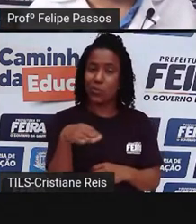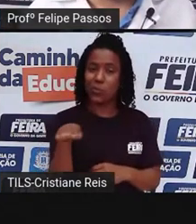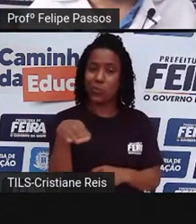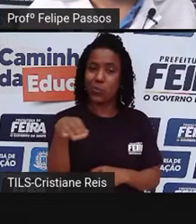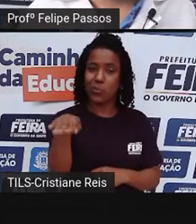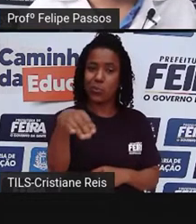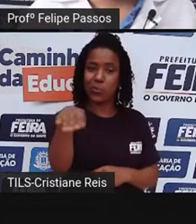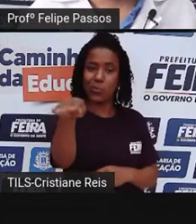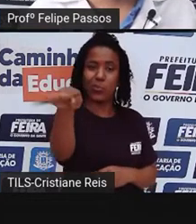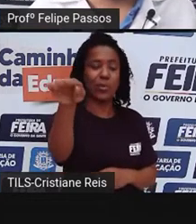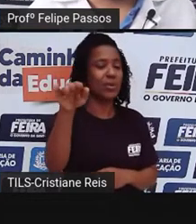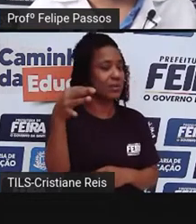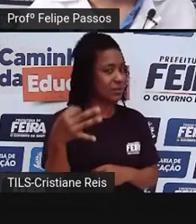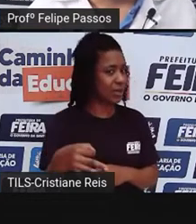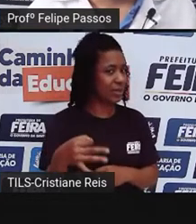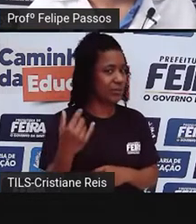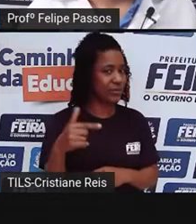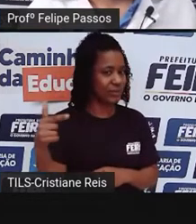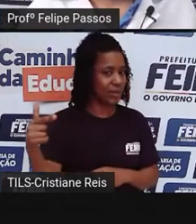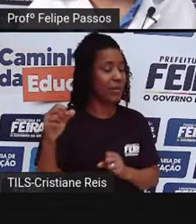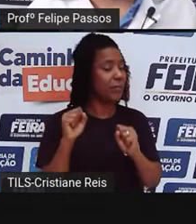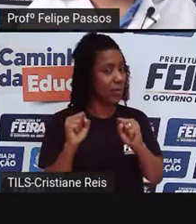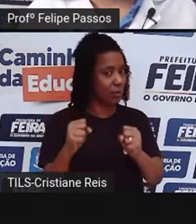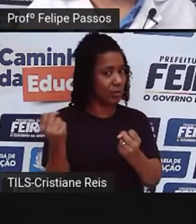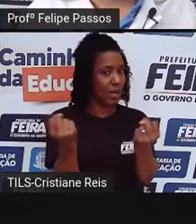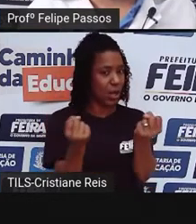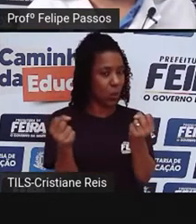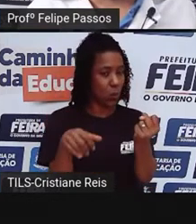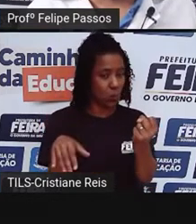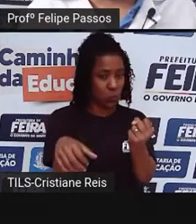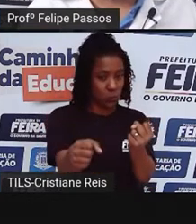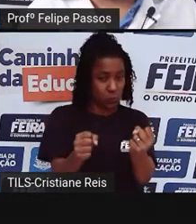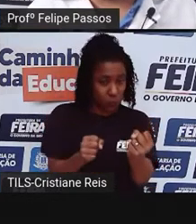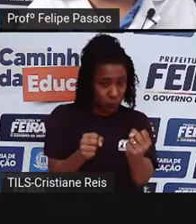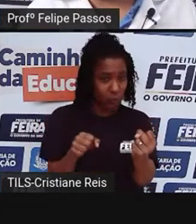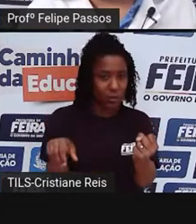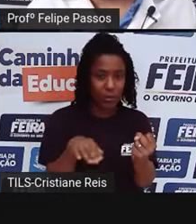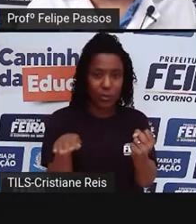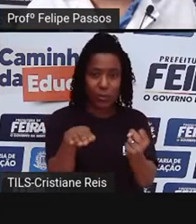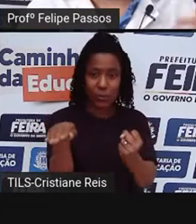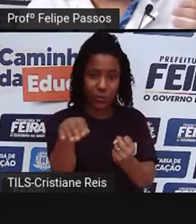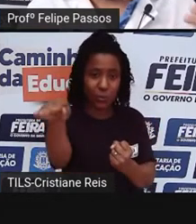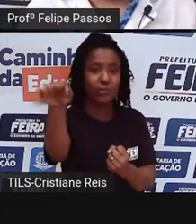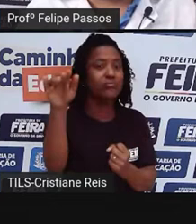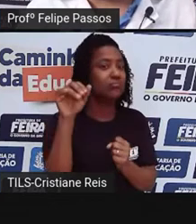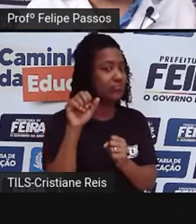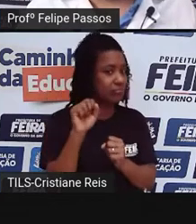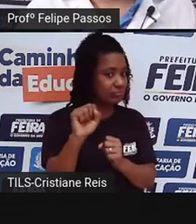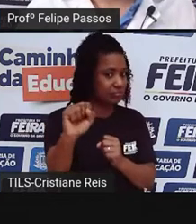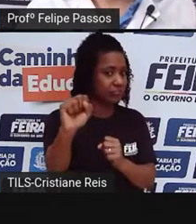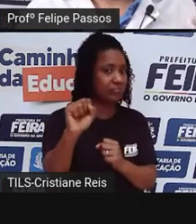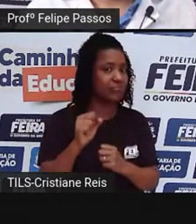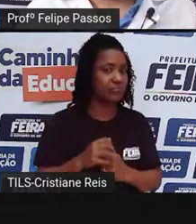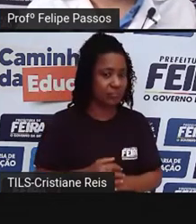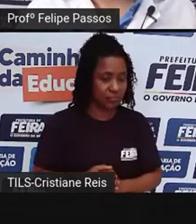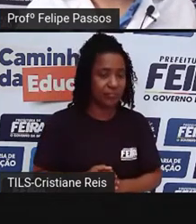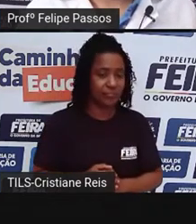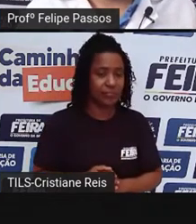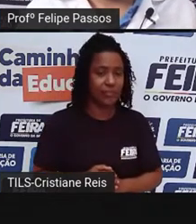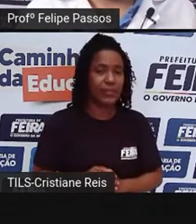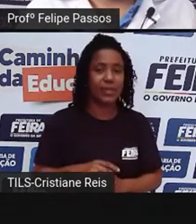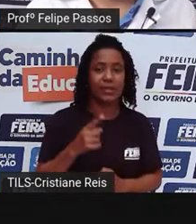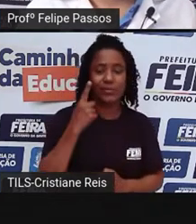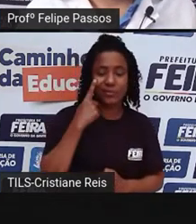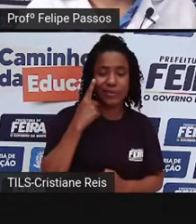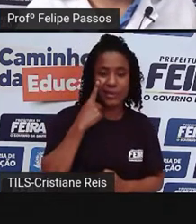150, né? Mas pode chegar lá. Então, a velocidade, ela foi acompanhando, ela foi aumentando conforme essas